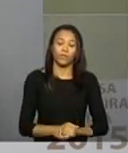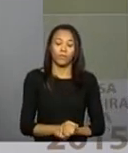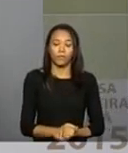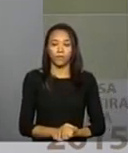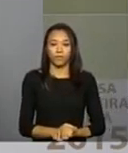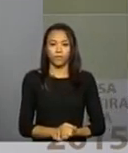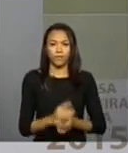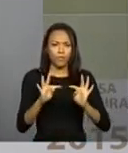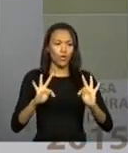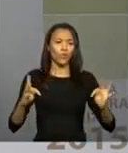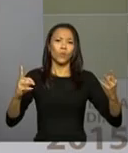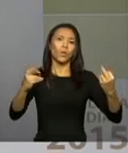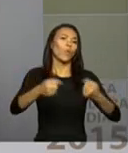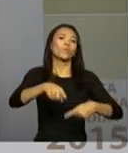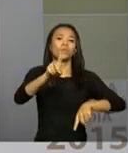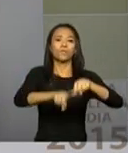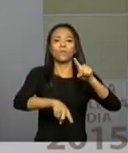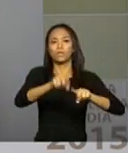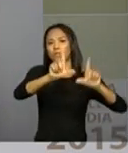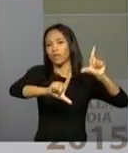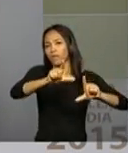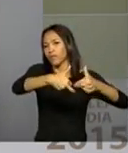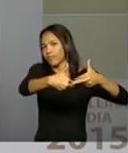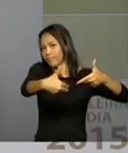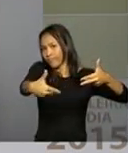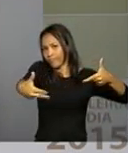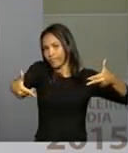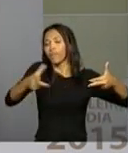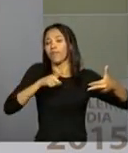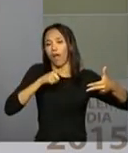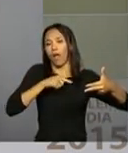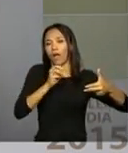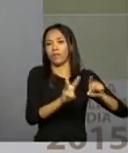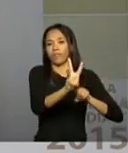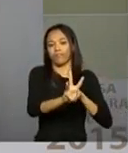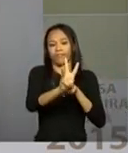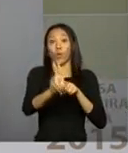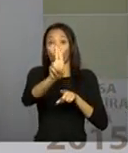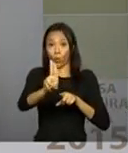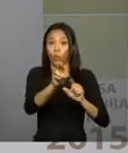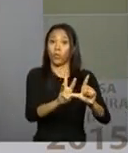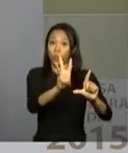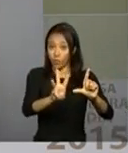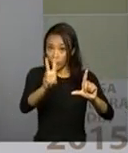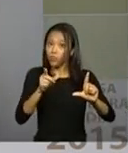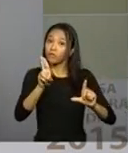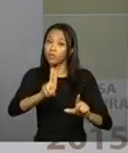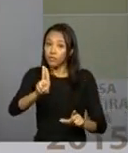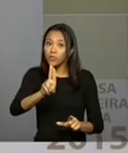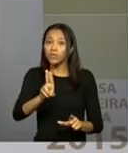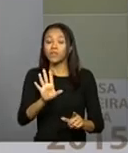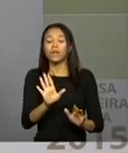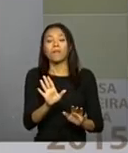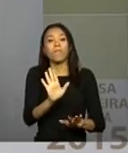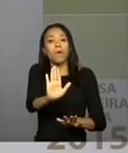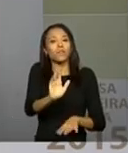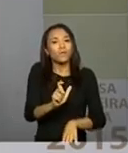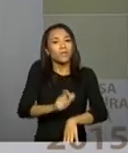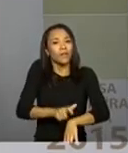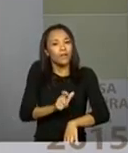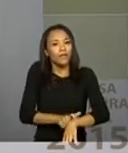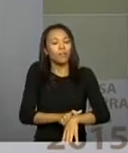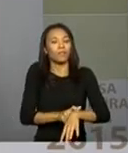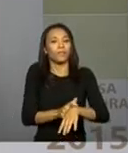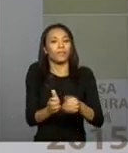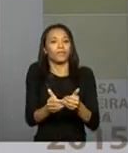todos os veículos já hoje já tem as suas plataformas na internet, mas o fato dessa questão de tempo, ela já dá uma